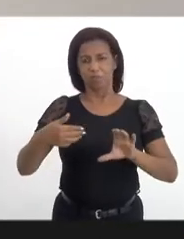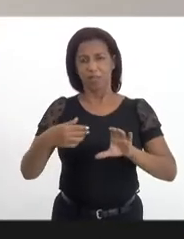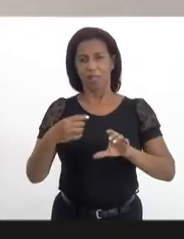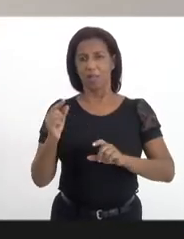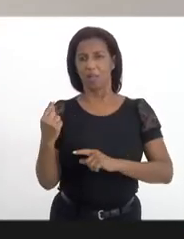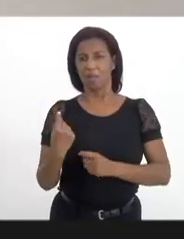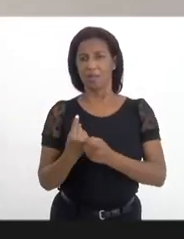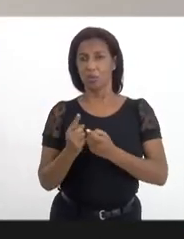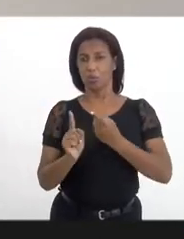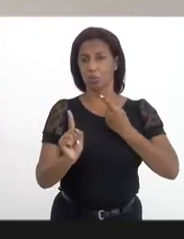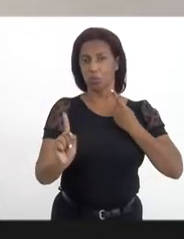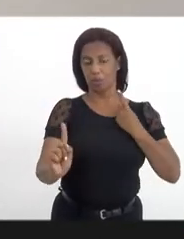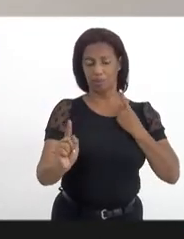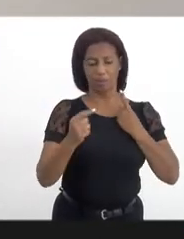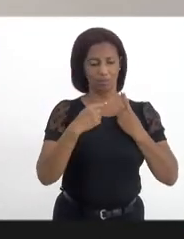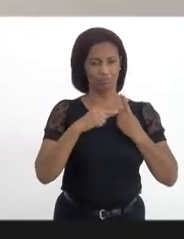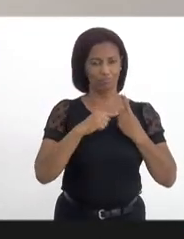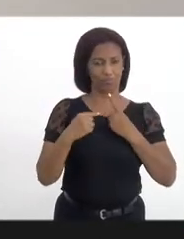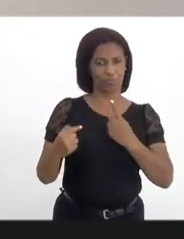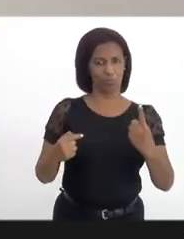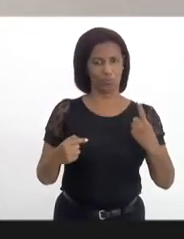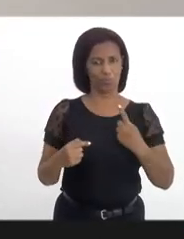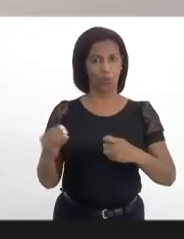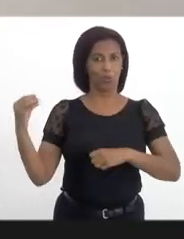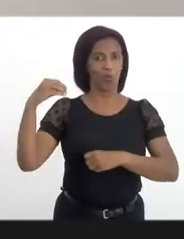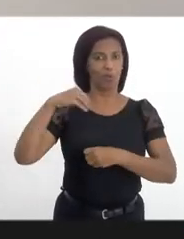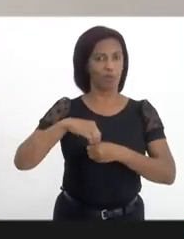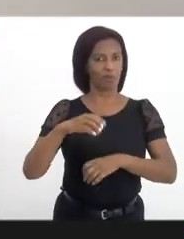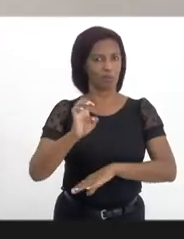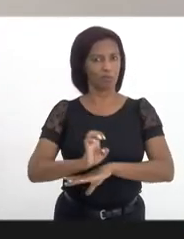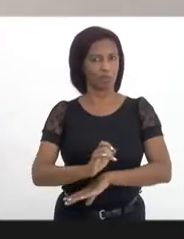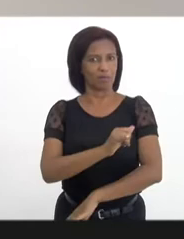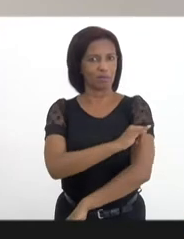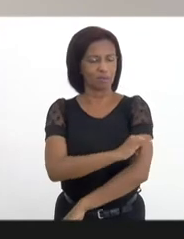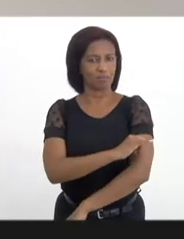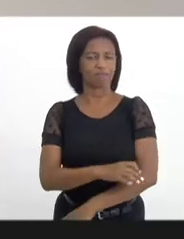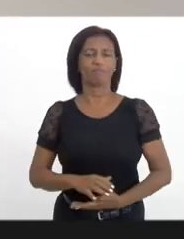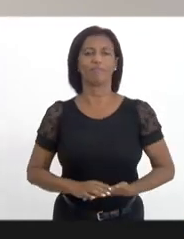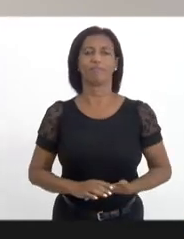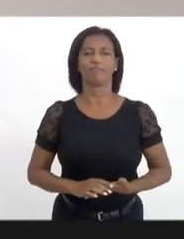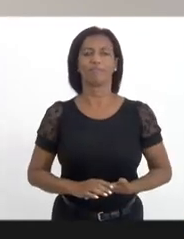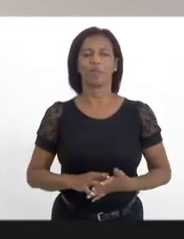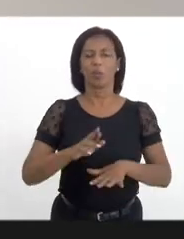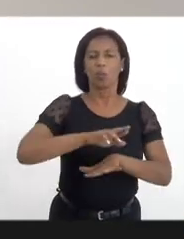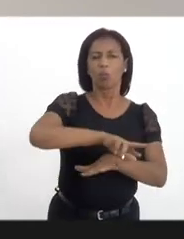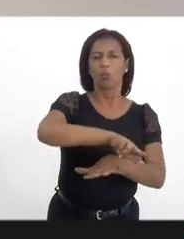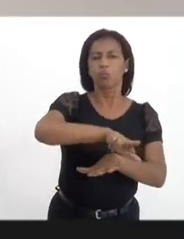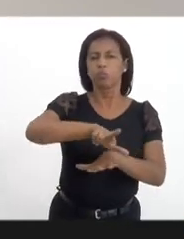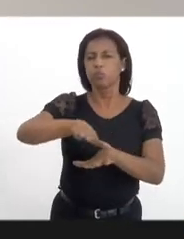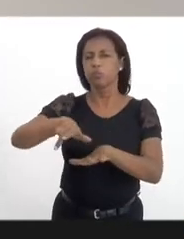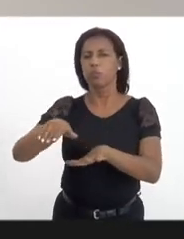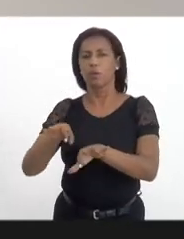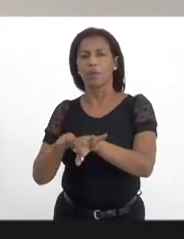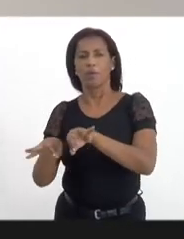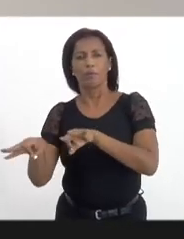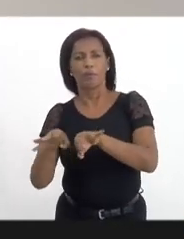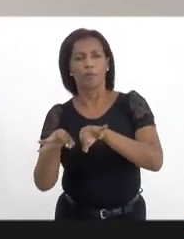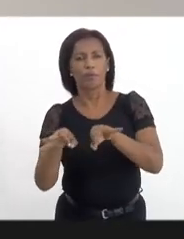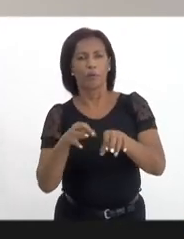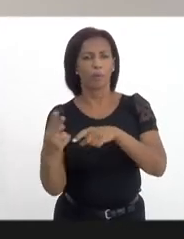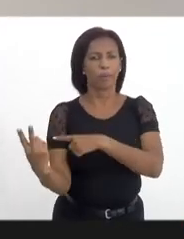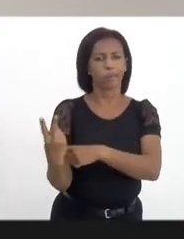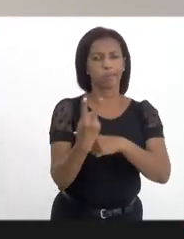social. Foram implementados no estado do Rio de Janeiro, diversas medidas restritivas